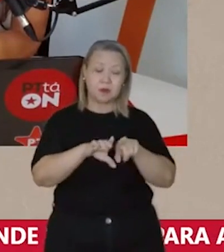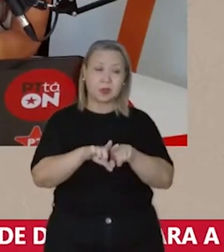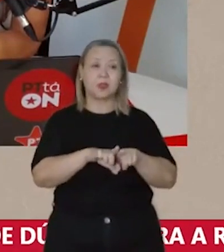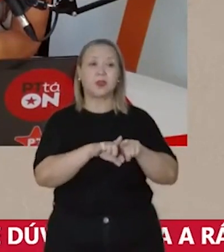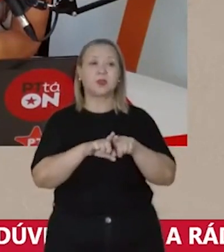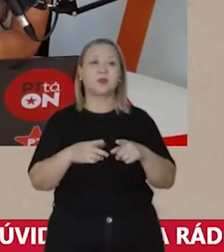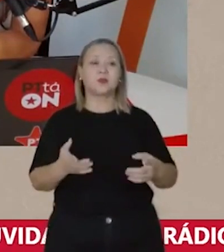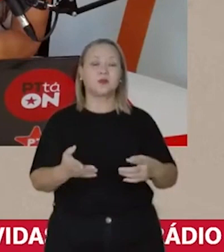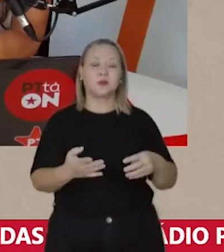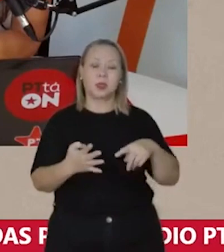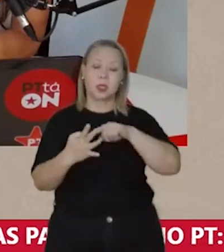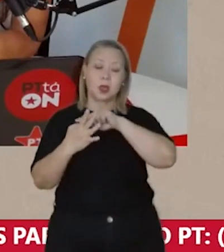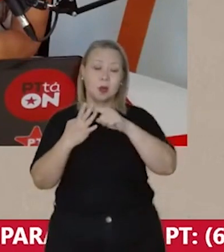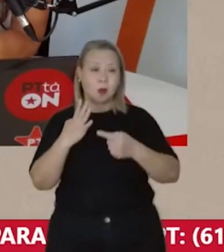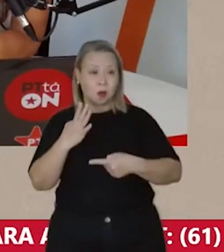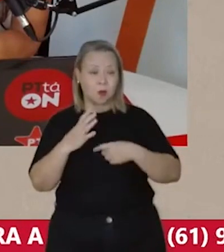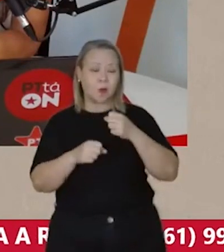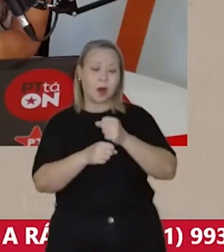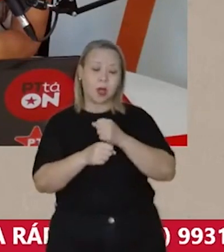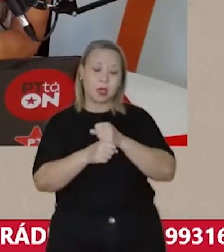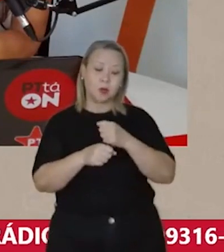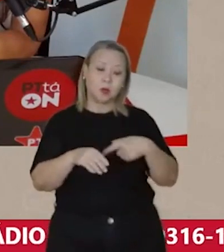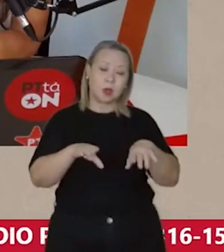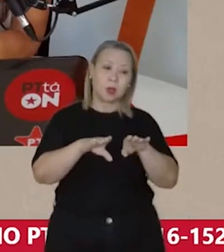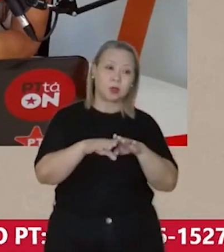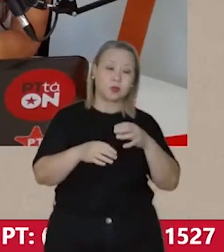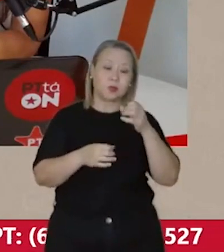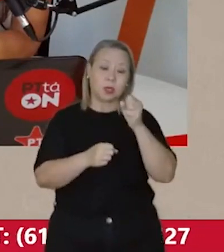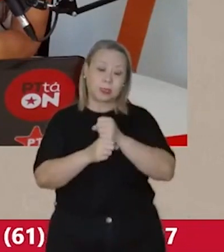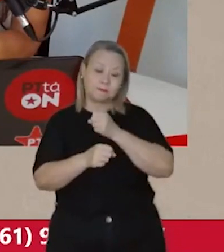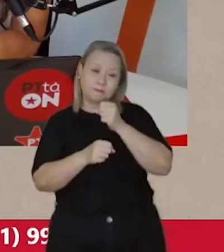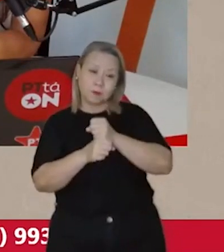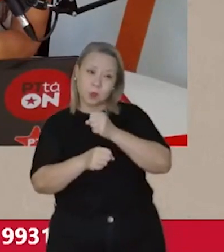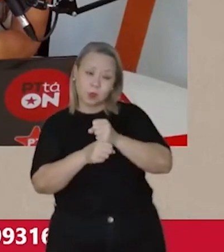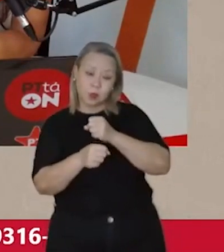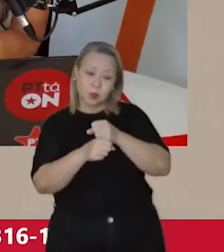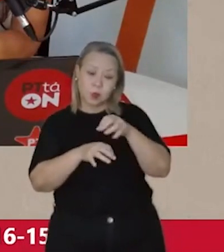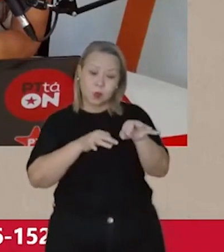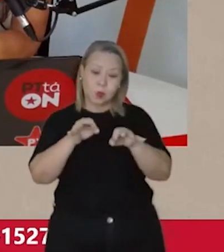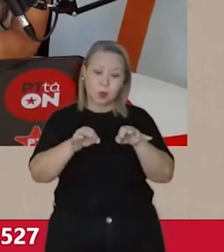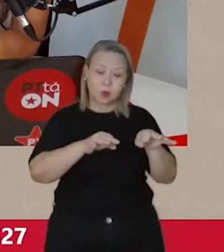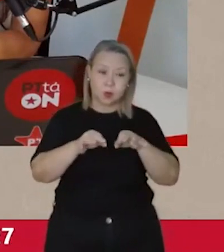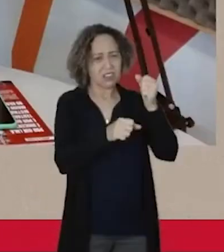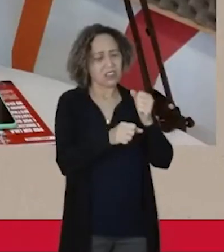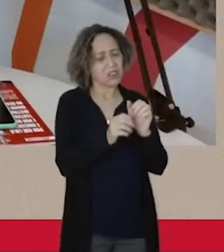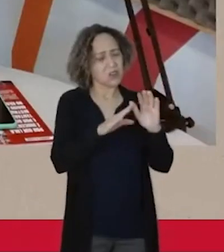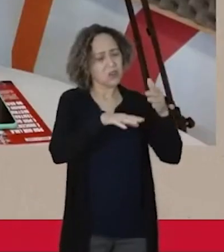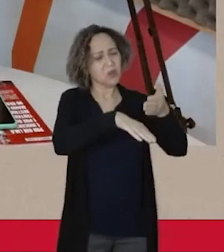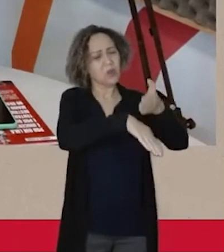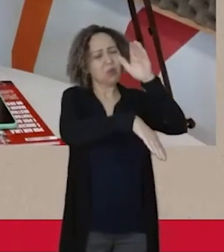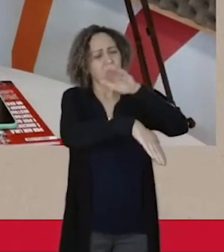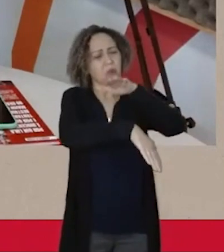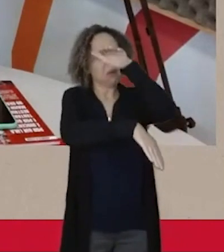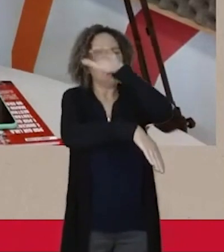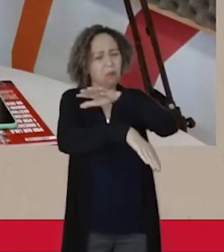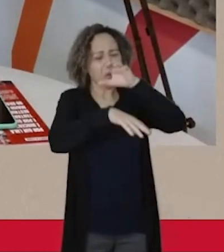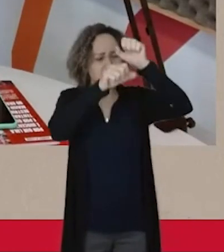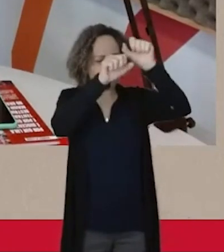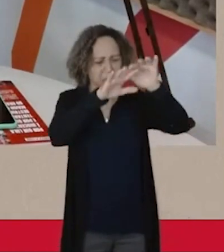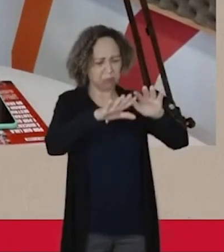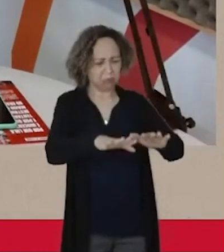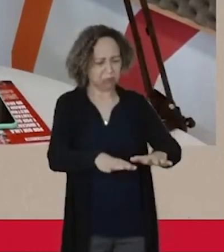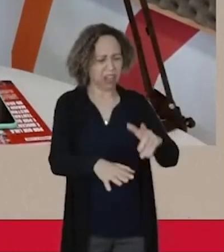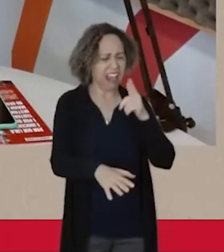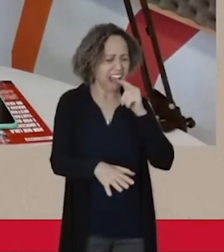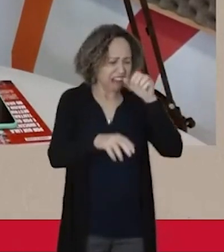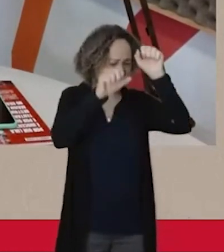durante quatro anos, correu em paralelo nessa construção de projeto e de licenciamento ambiental. Maurício, deixa eu te contar aqui, gente